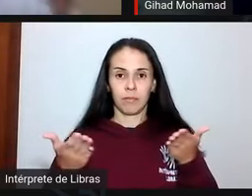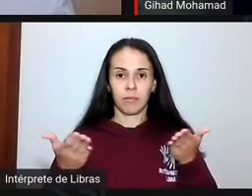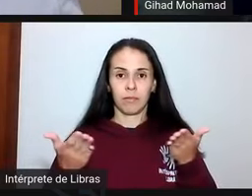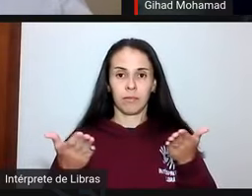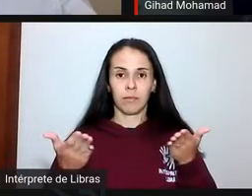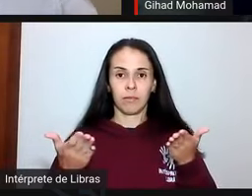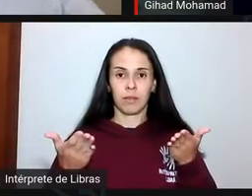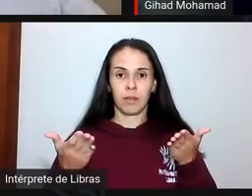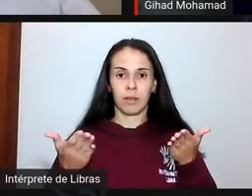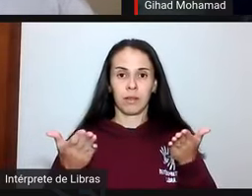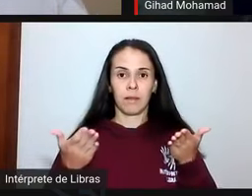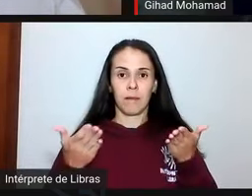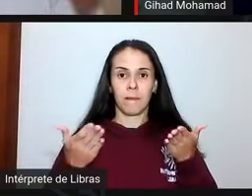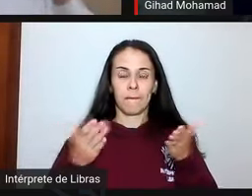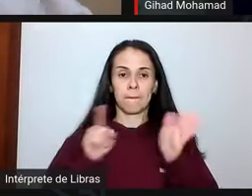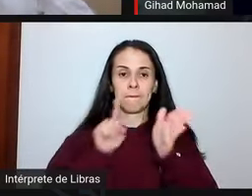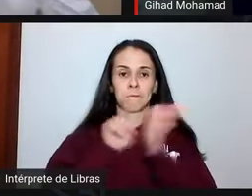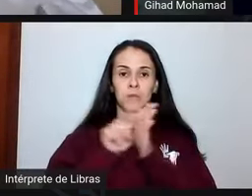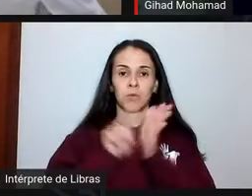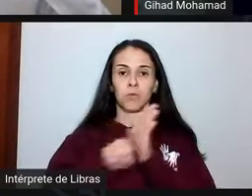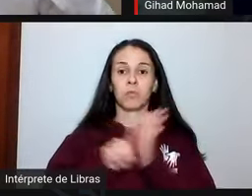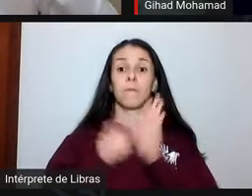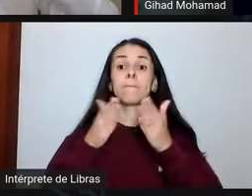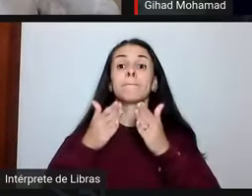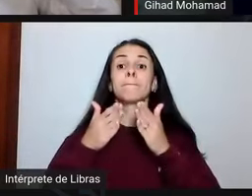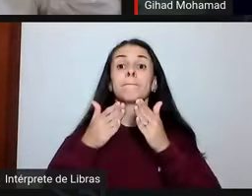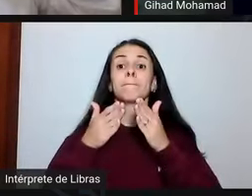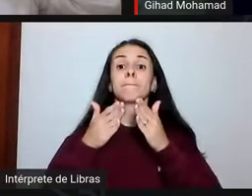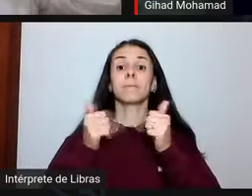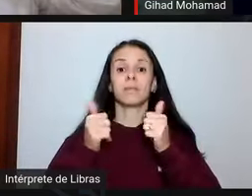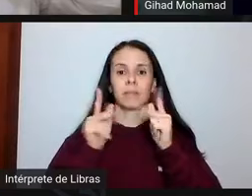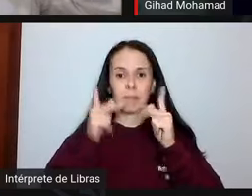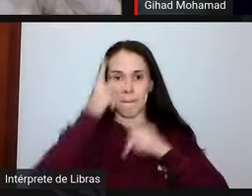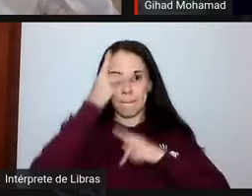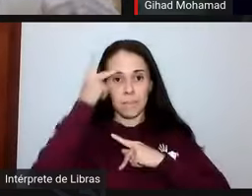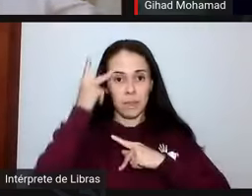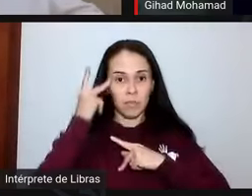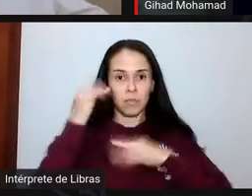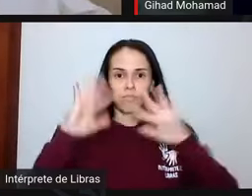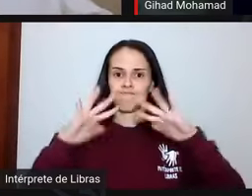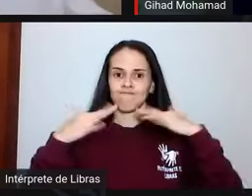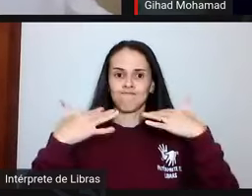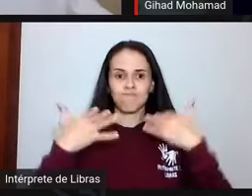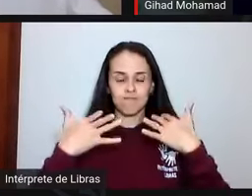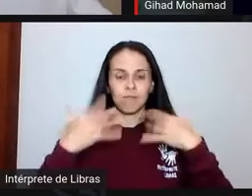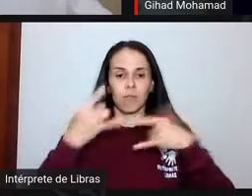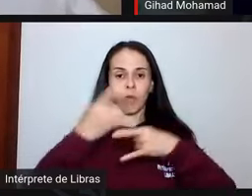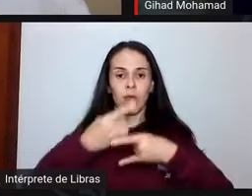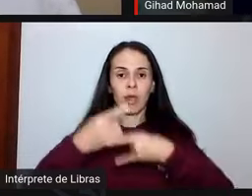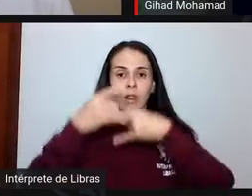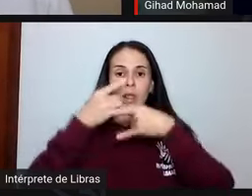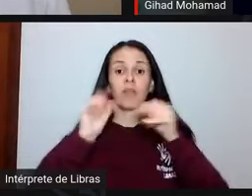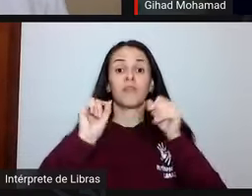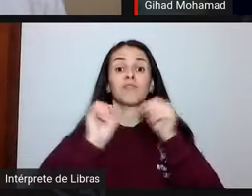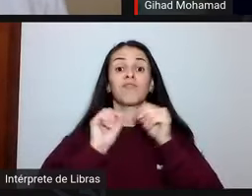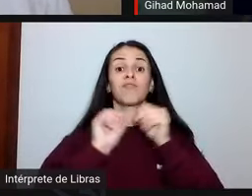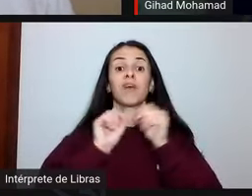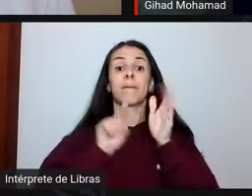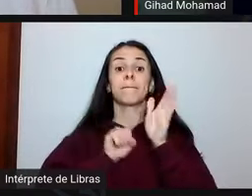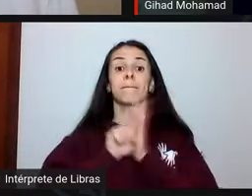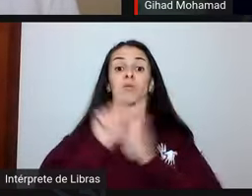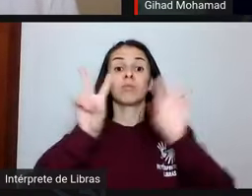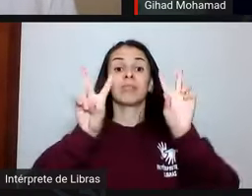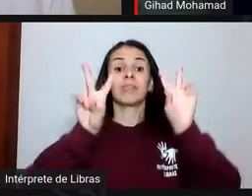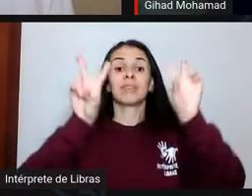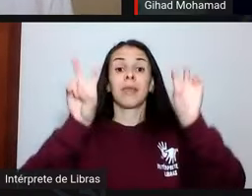perguntas, eu solicito também que todos que estejam participando da live façam as perguntas especificamente sobre o tema dela,